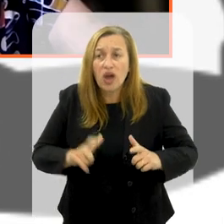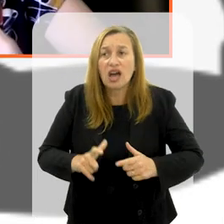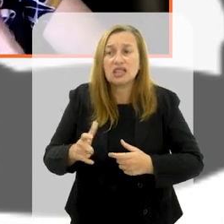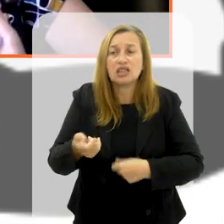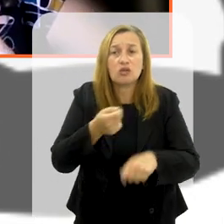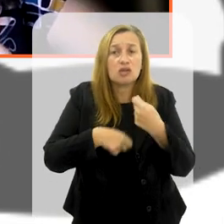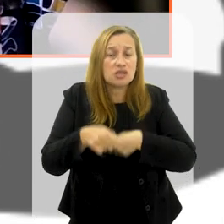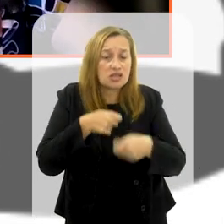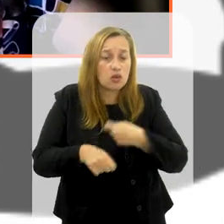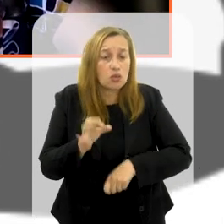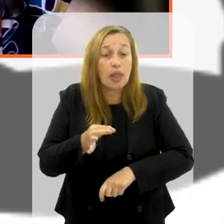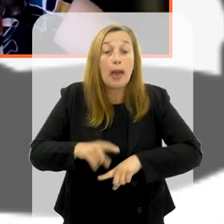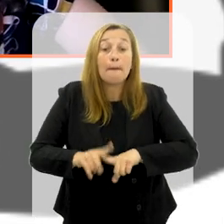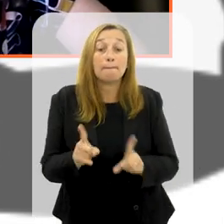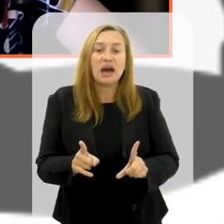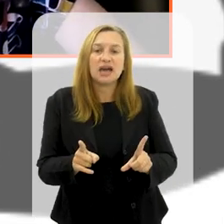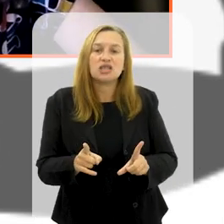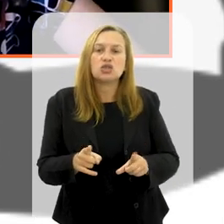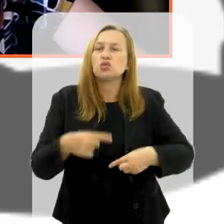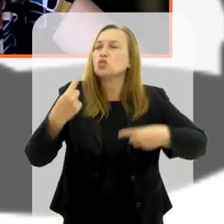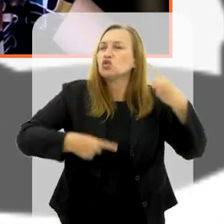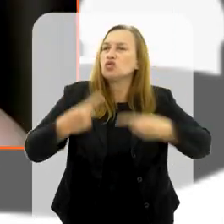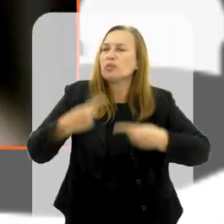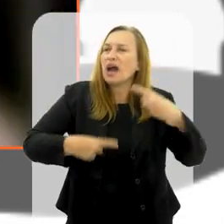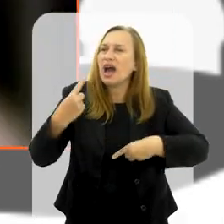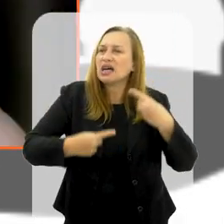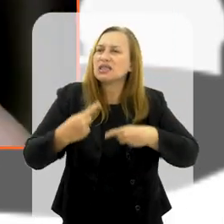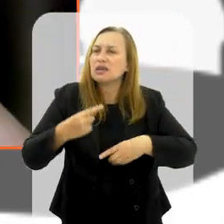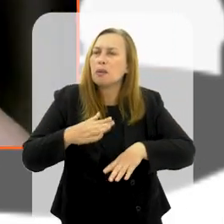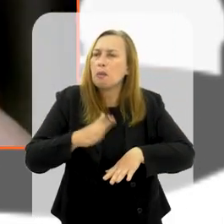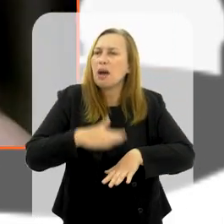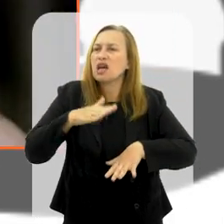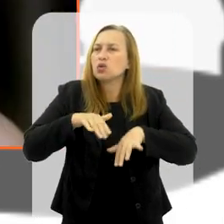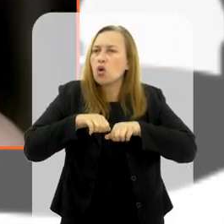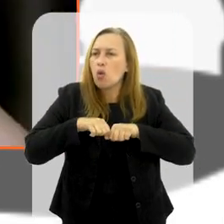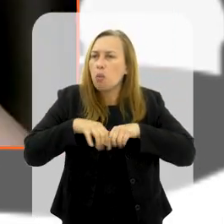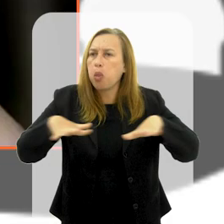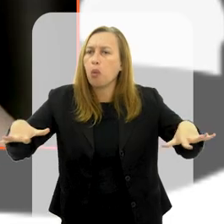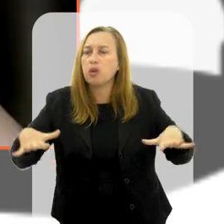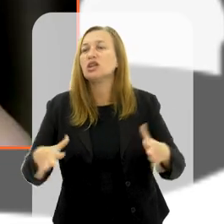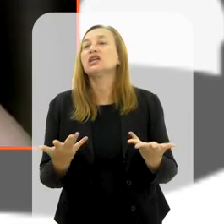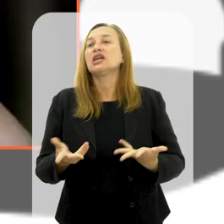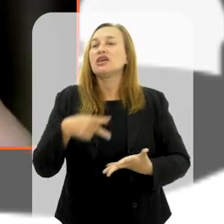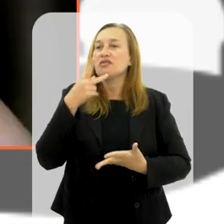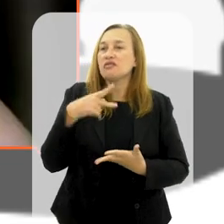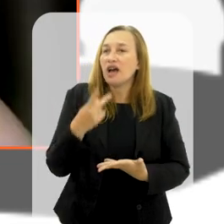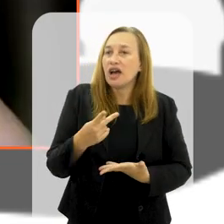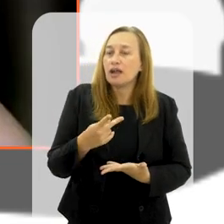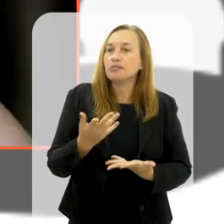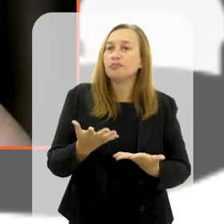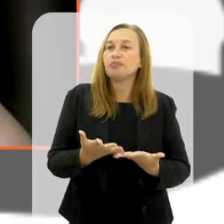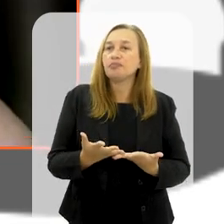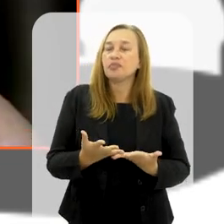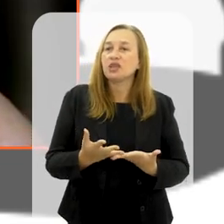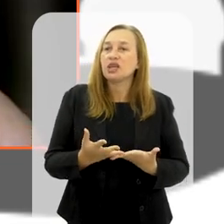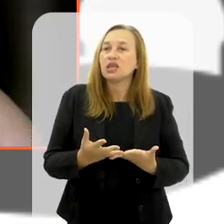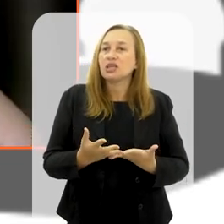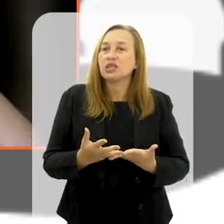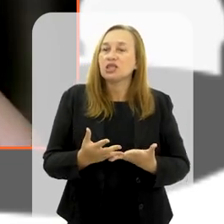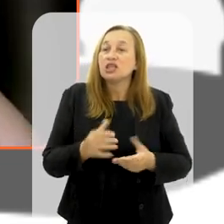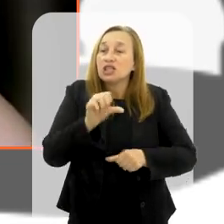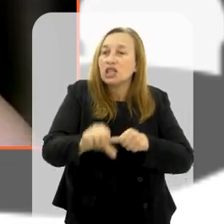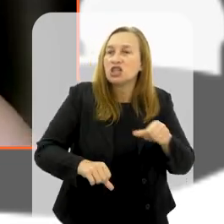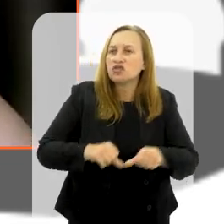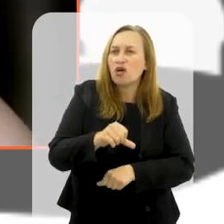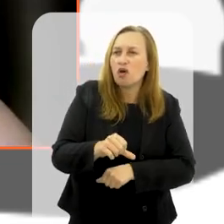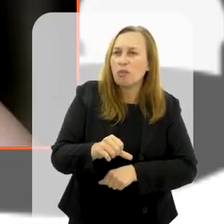negociação mais efetivo. mas nos debates mais amplos, tem muito se dito do perigo de